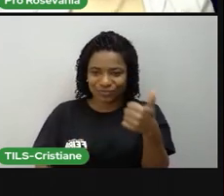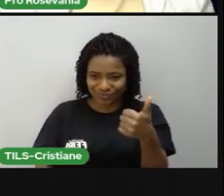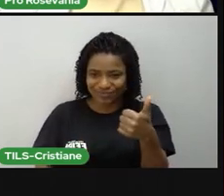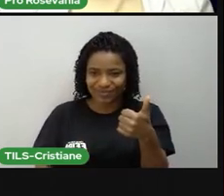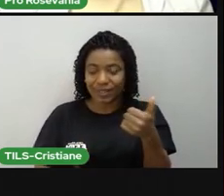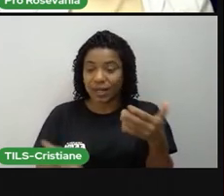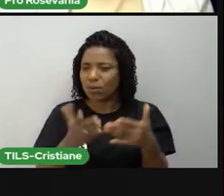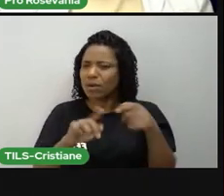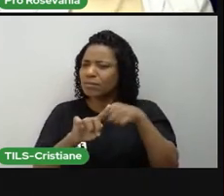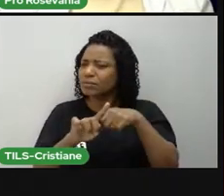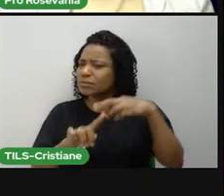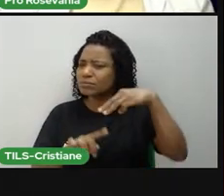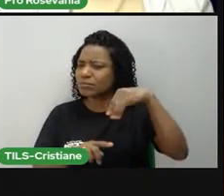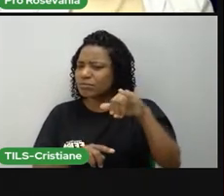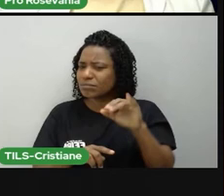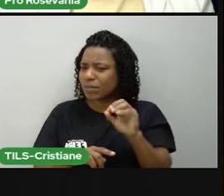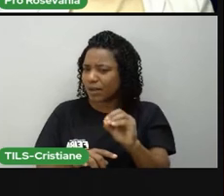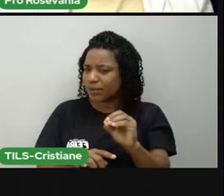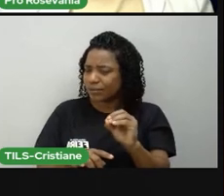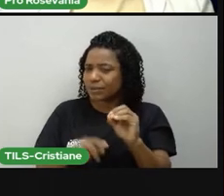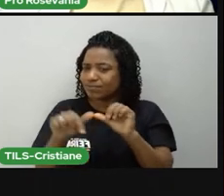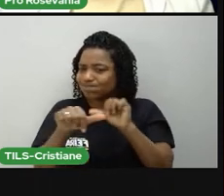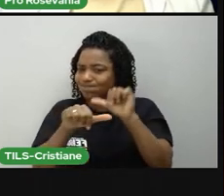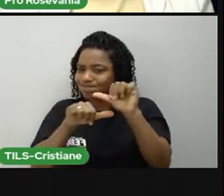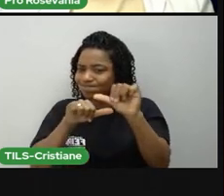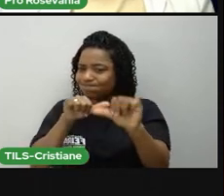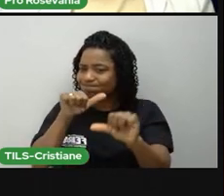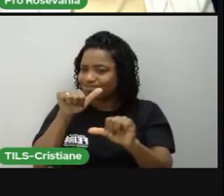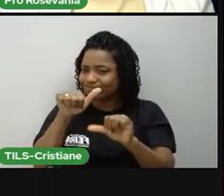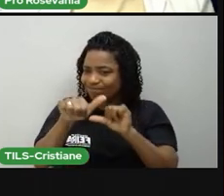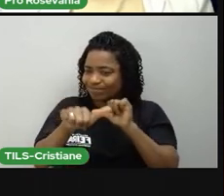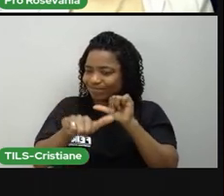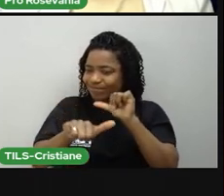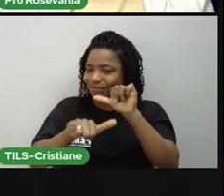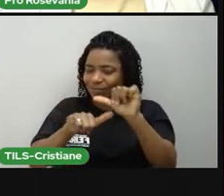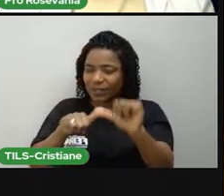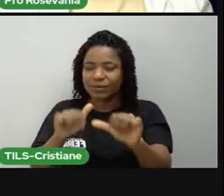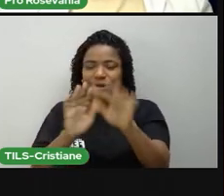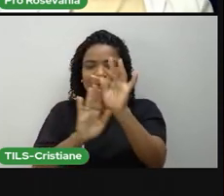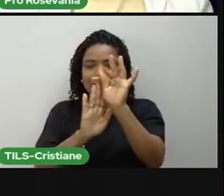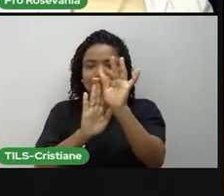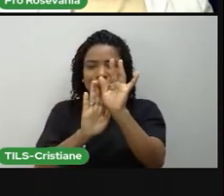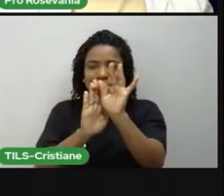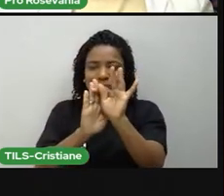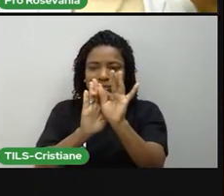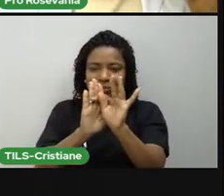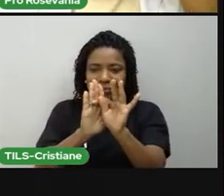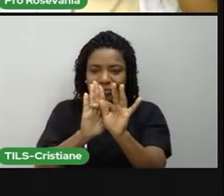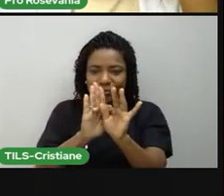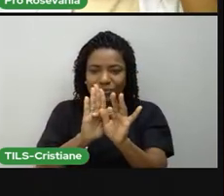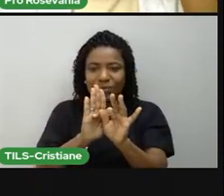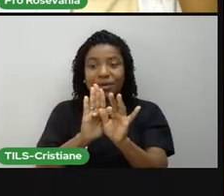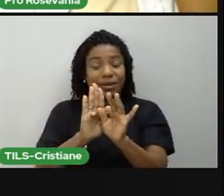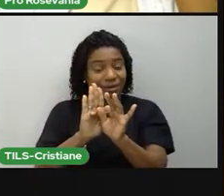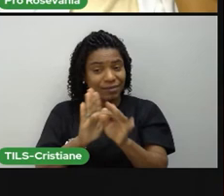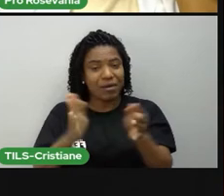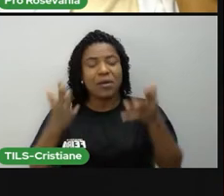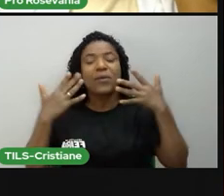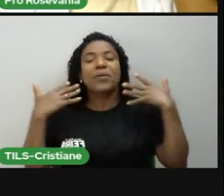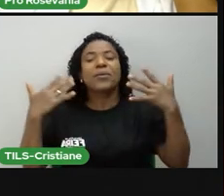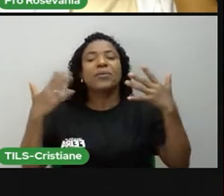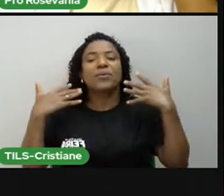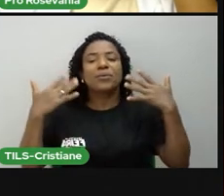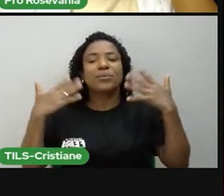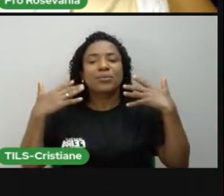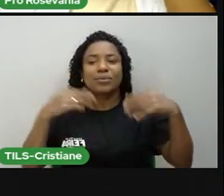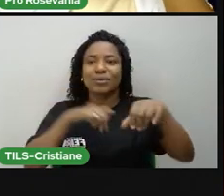vivendo esse momento de outono no hemisfério sul. Então, a gente já está percebendo as mudanças, as temperaturas, que a gente estava vindo do verão. Então, gente